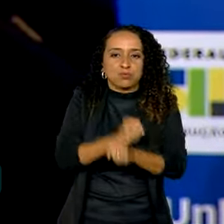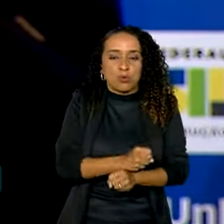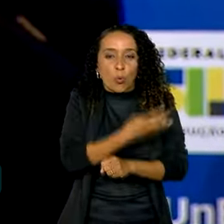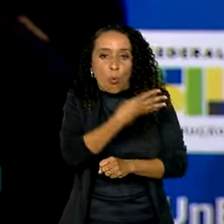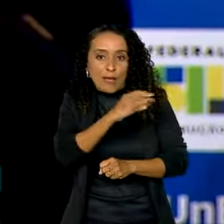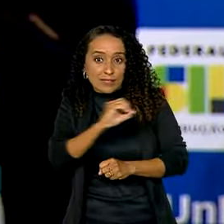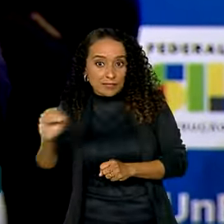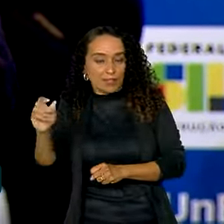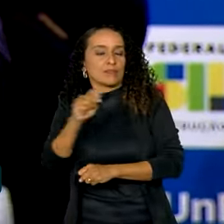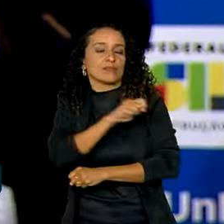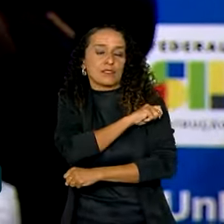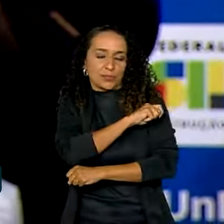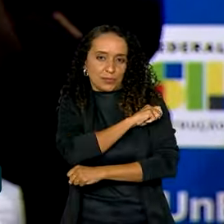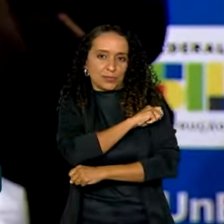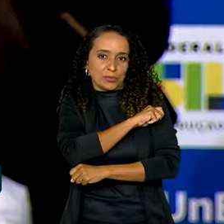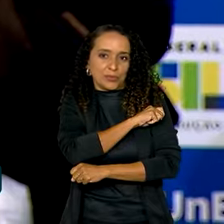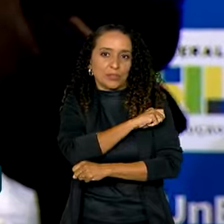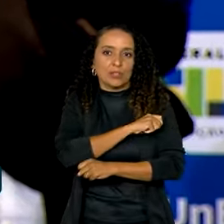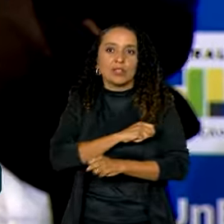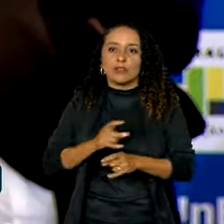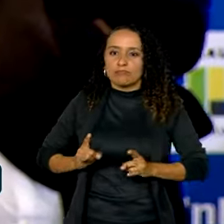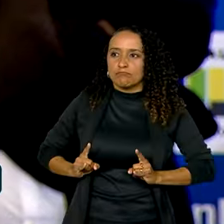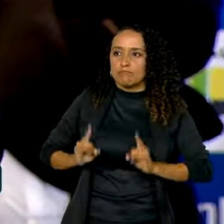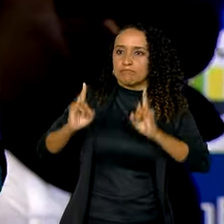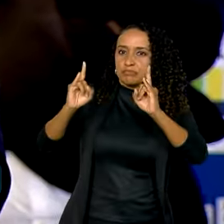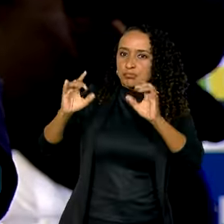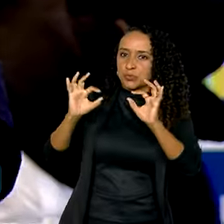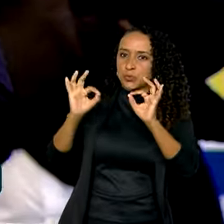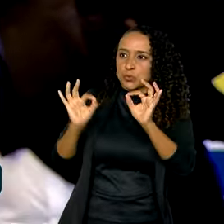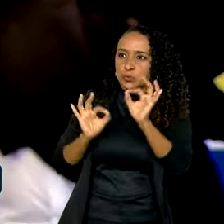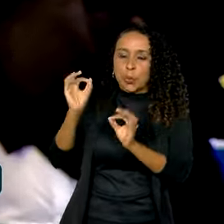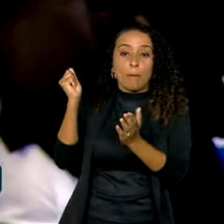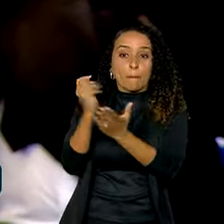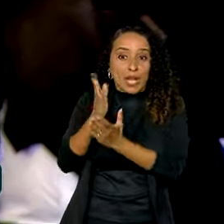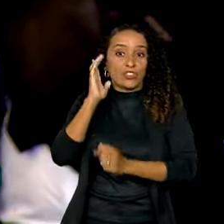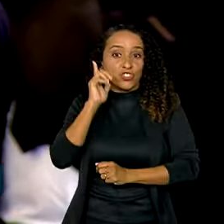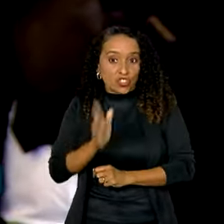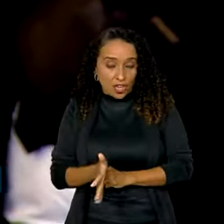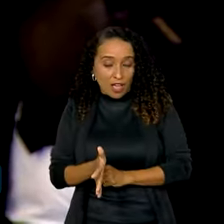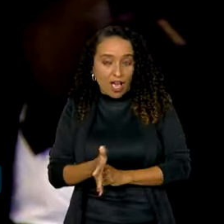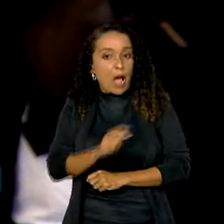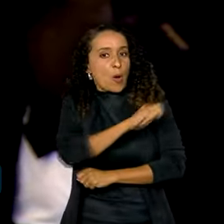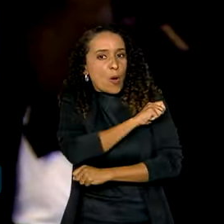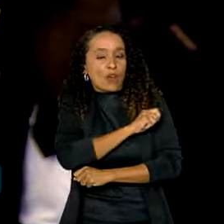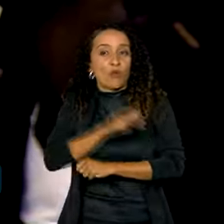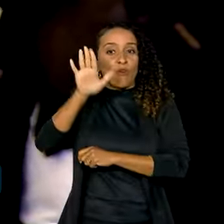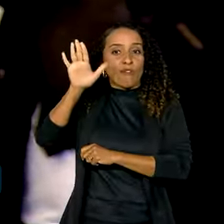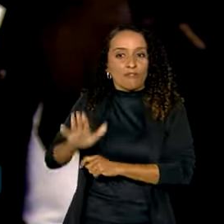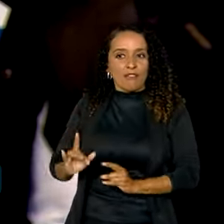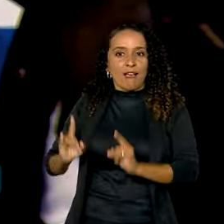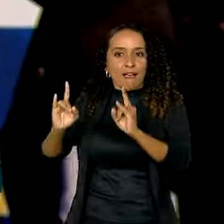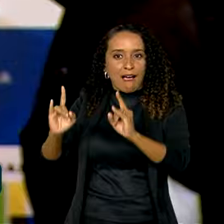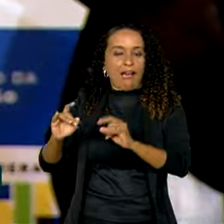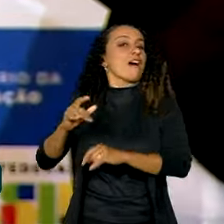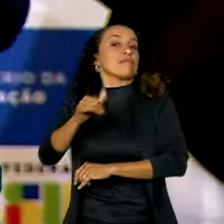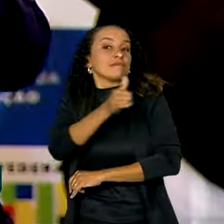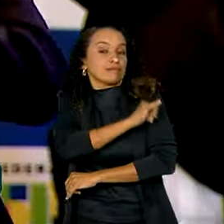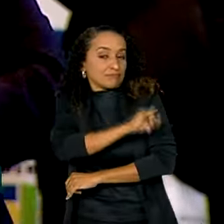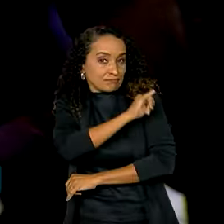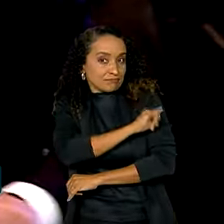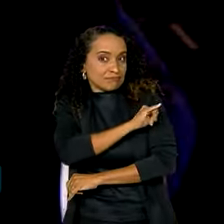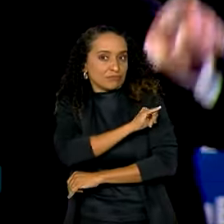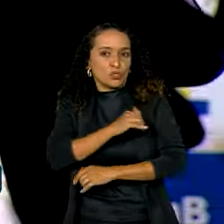alunos com apartamento já comprado para que o aluno possa ficar no Rio de Janeiro